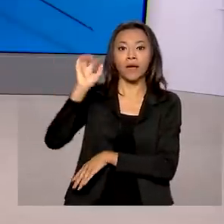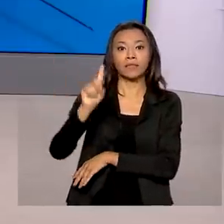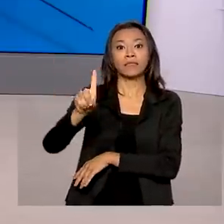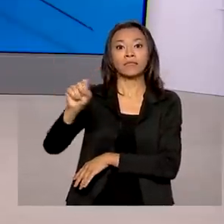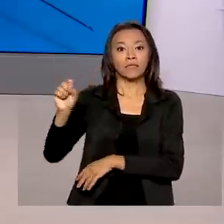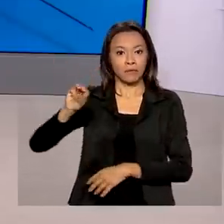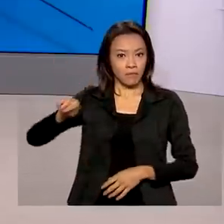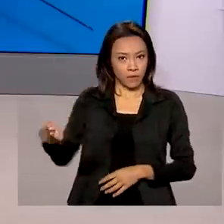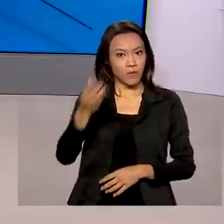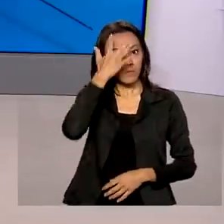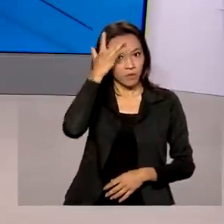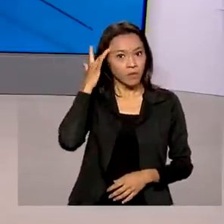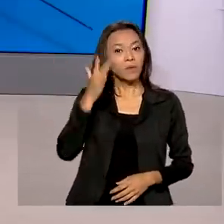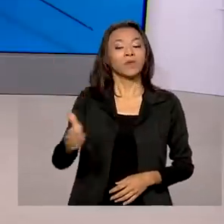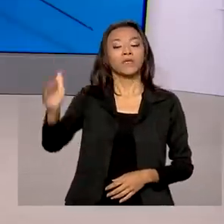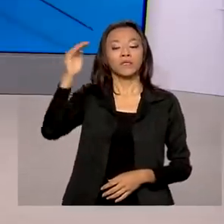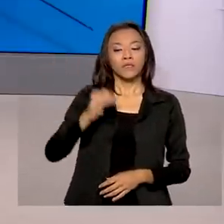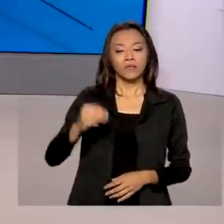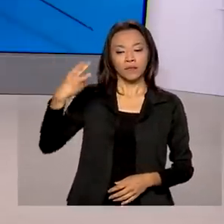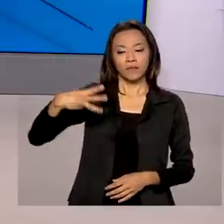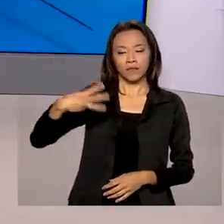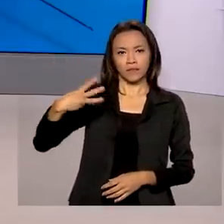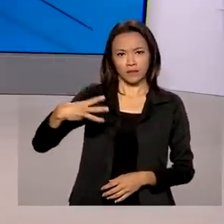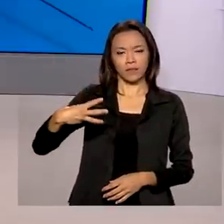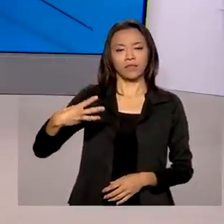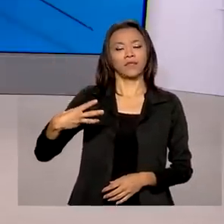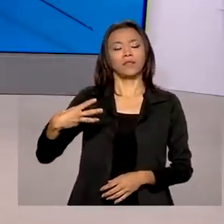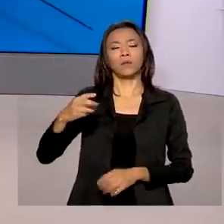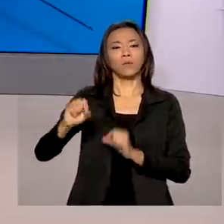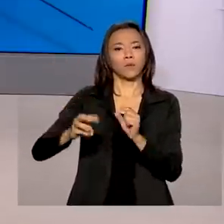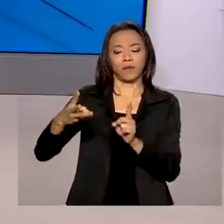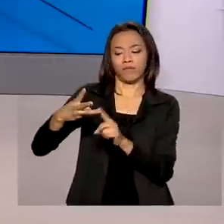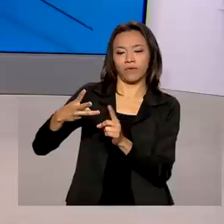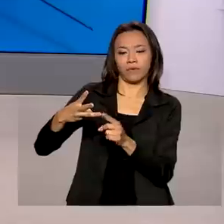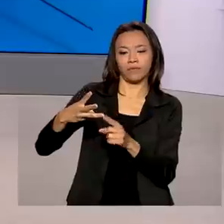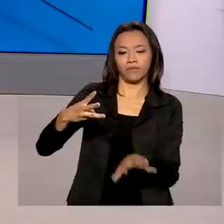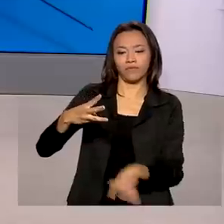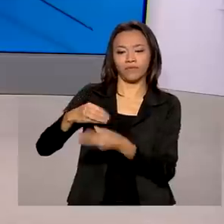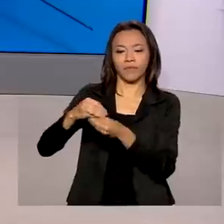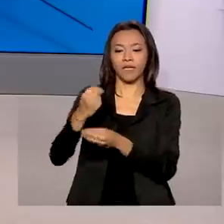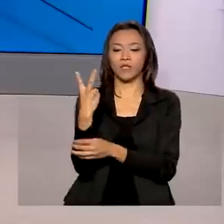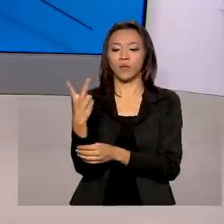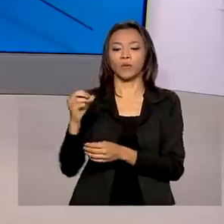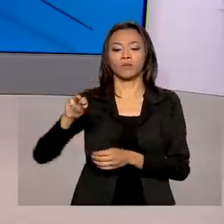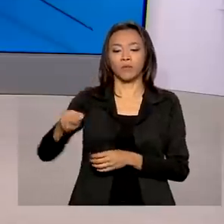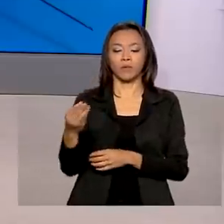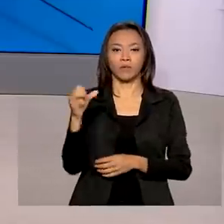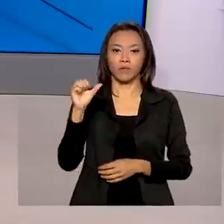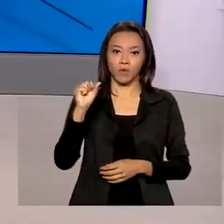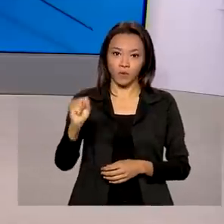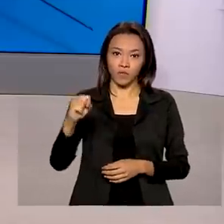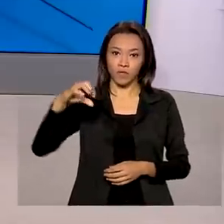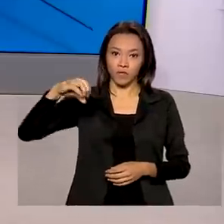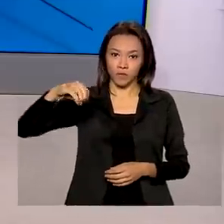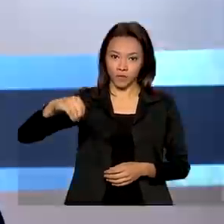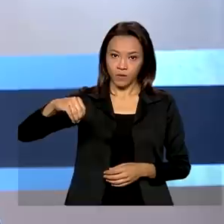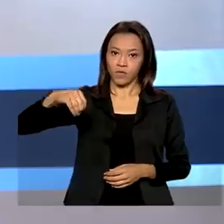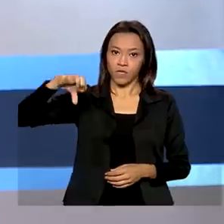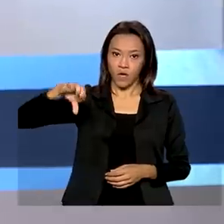brasileiros. E já a terceira dose foi aplicada em 2 milhões 809 mil pessoas.